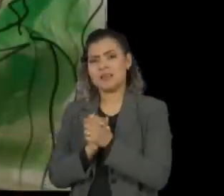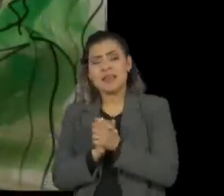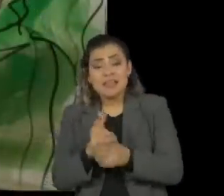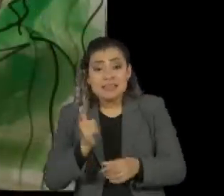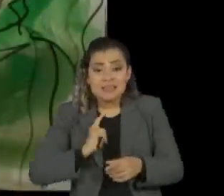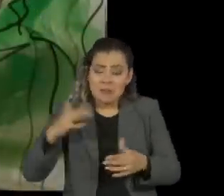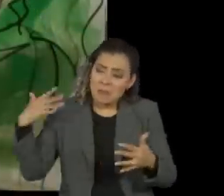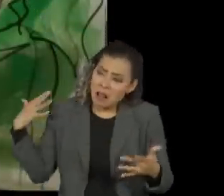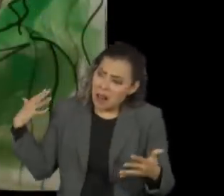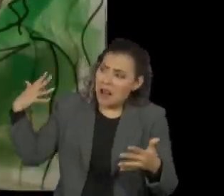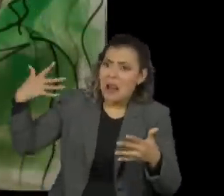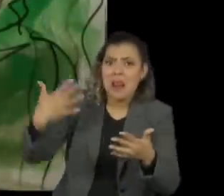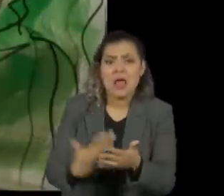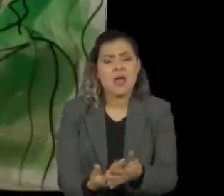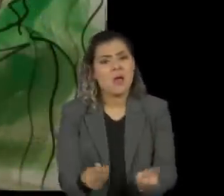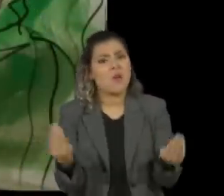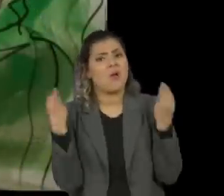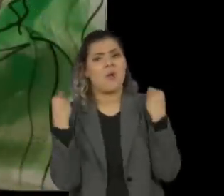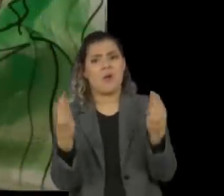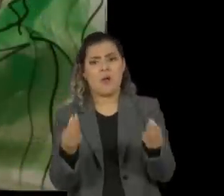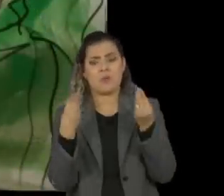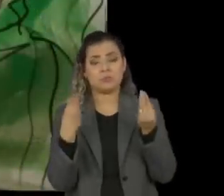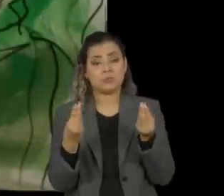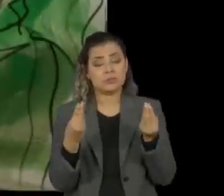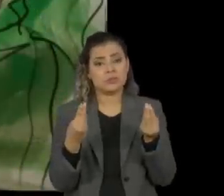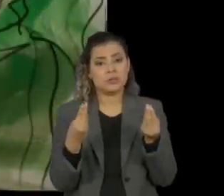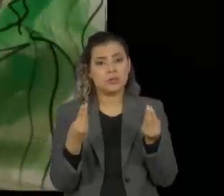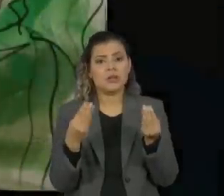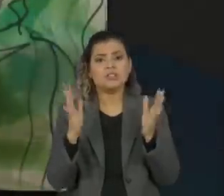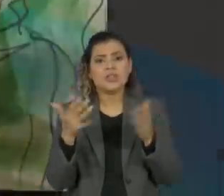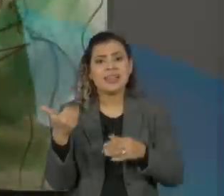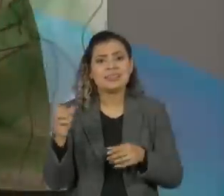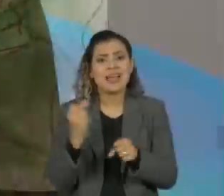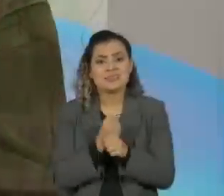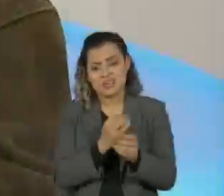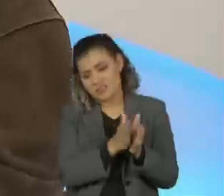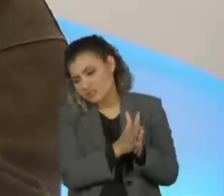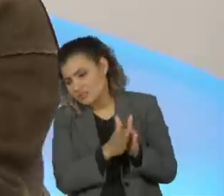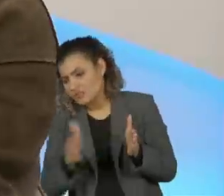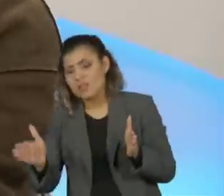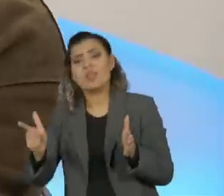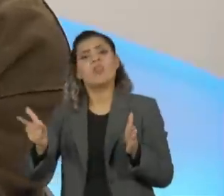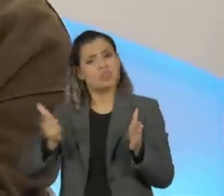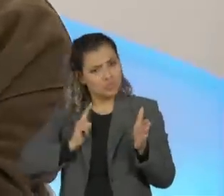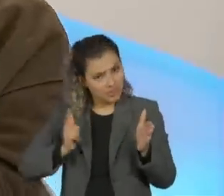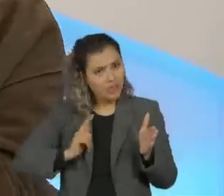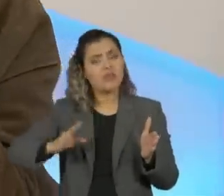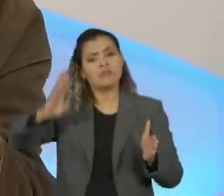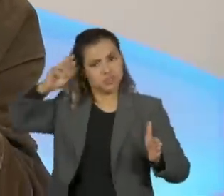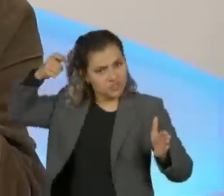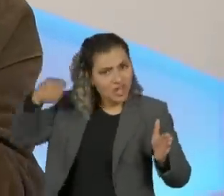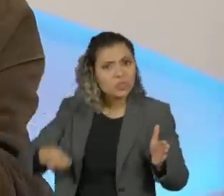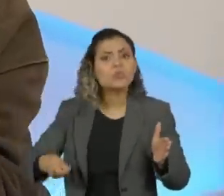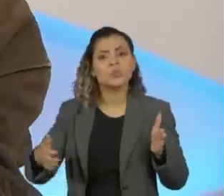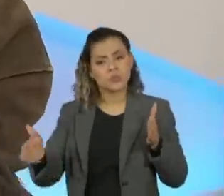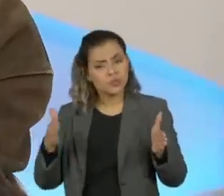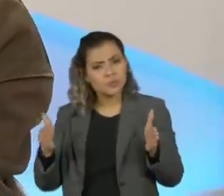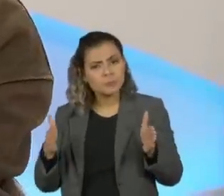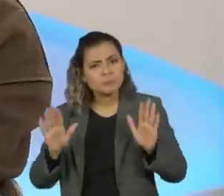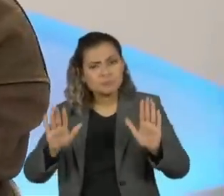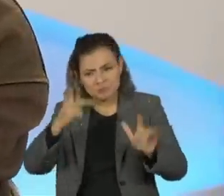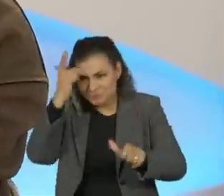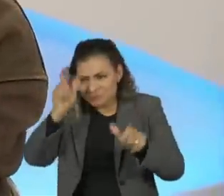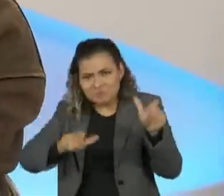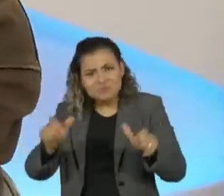esse histórico, e eu deixando isso muito claro no transcorrer de todos esses dez anos que ocorreu esse episódio, a pessoa